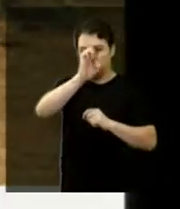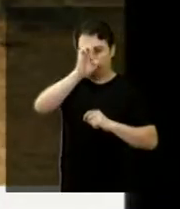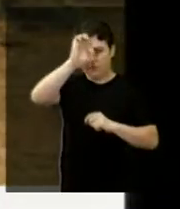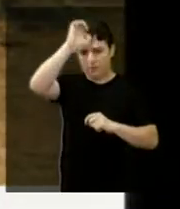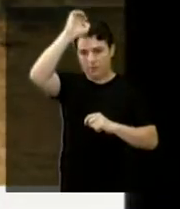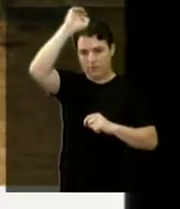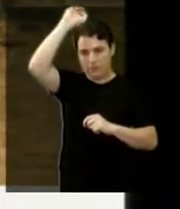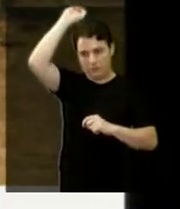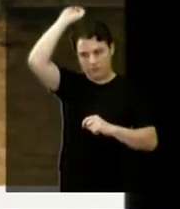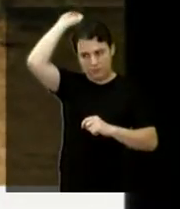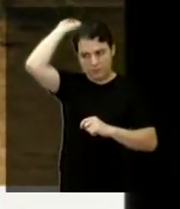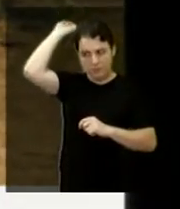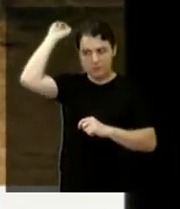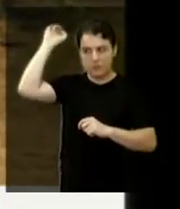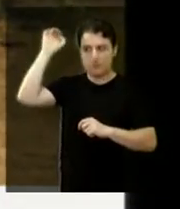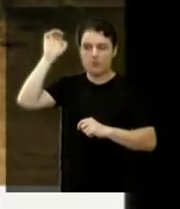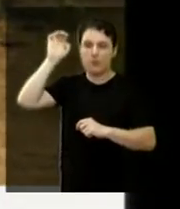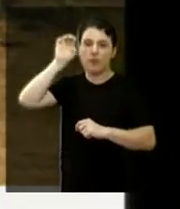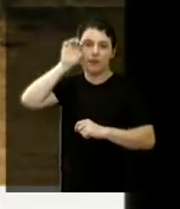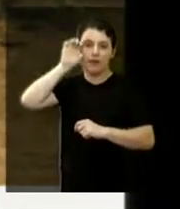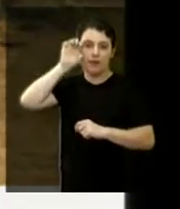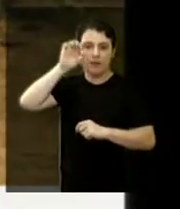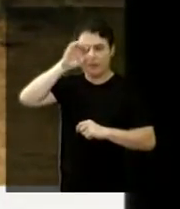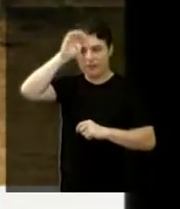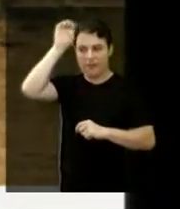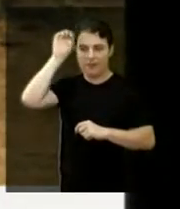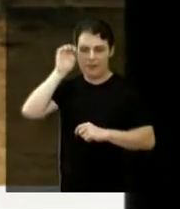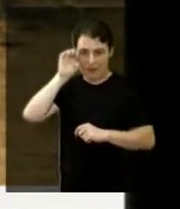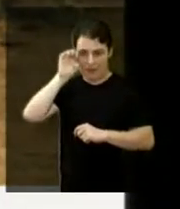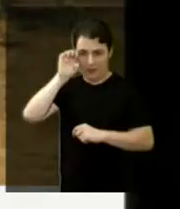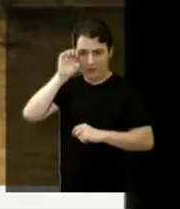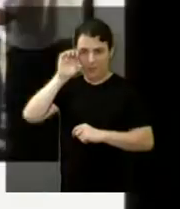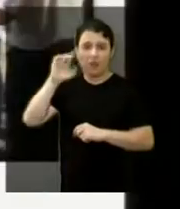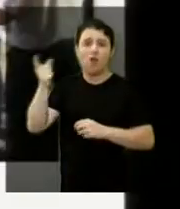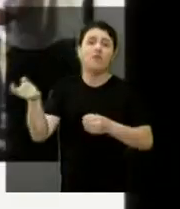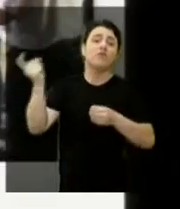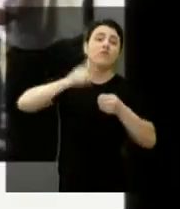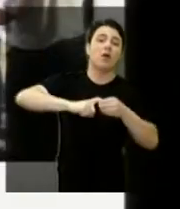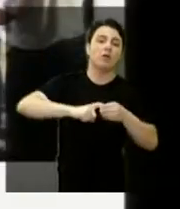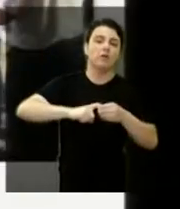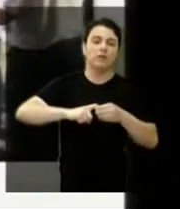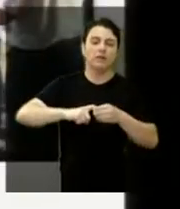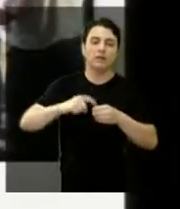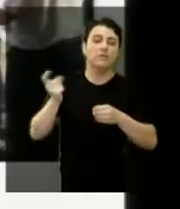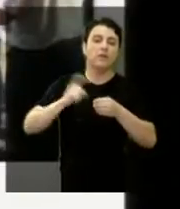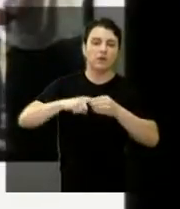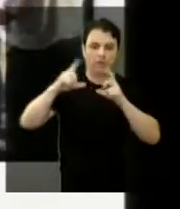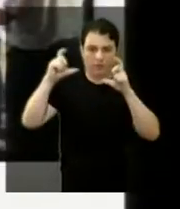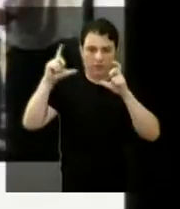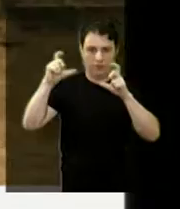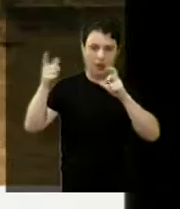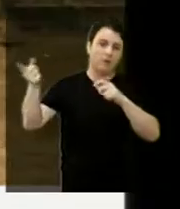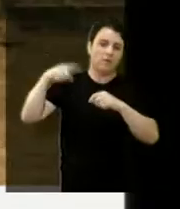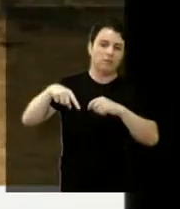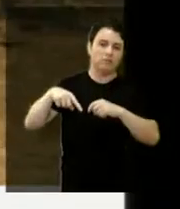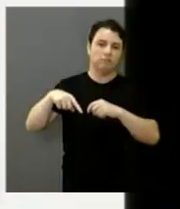ali fora, mas eu quero paramizar ele pela indicação. Volta a primeira foto, por favor. Volta a primeira, primeiro, favor.